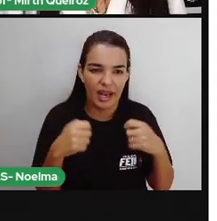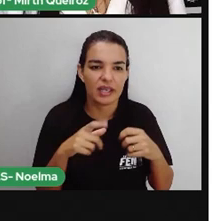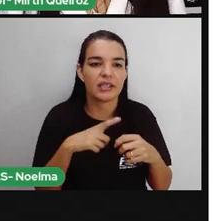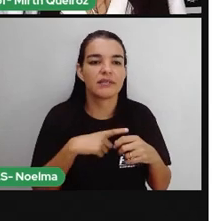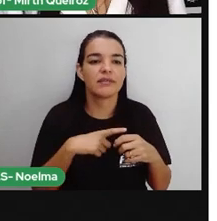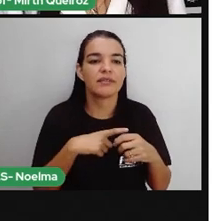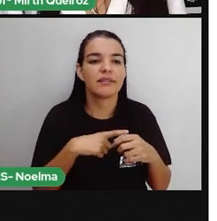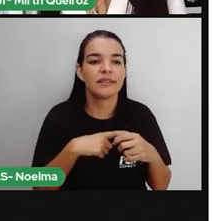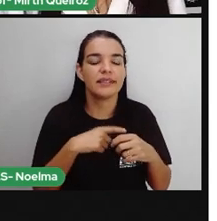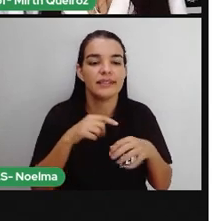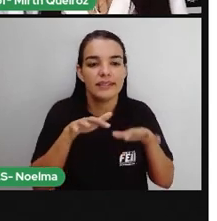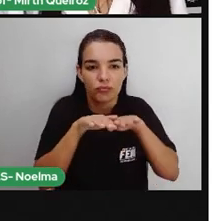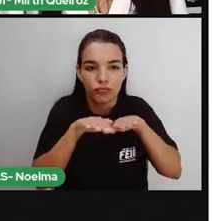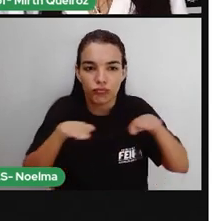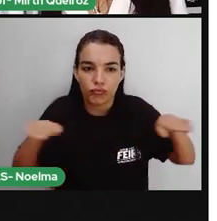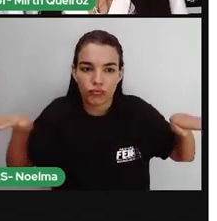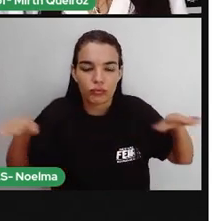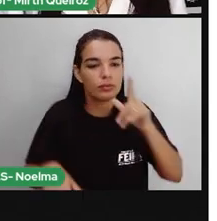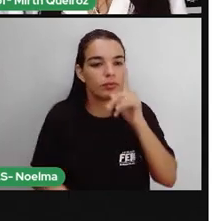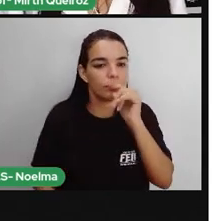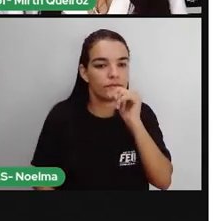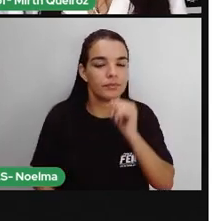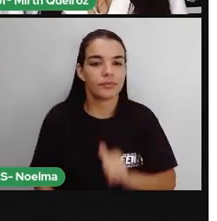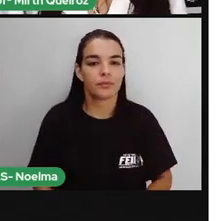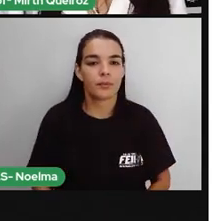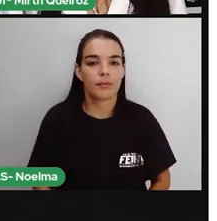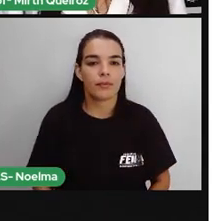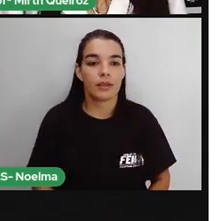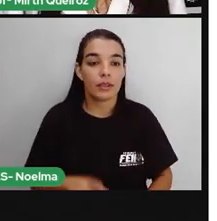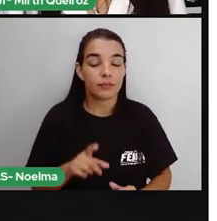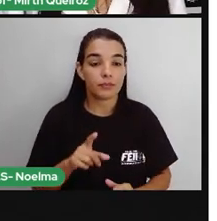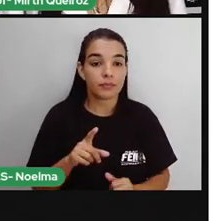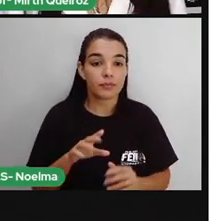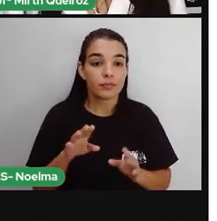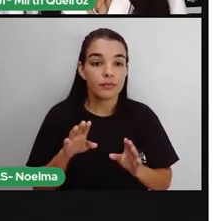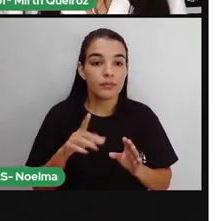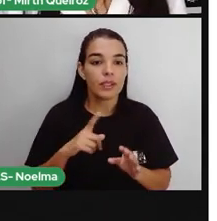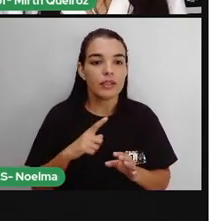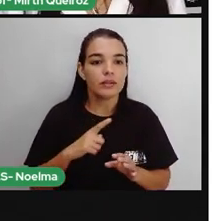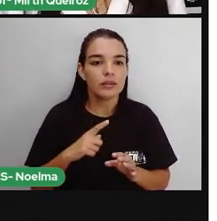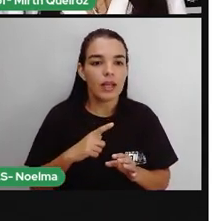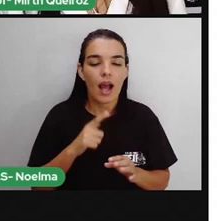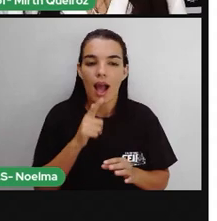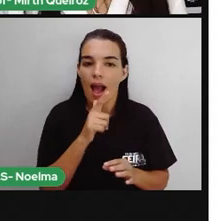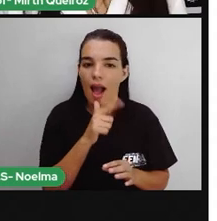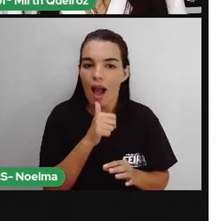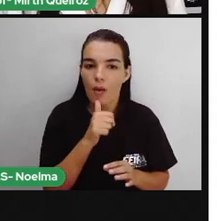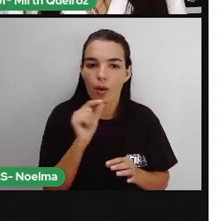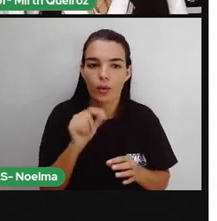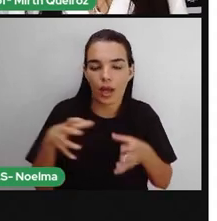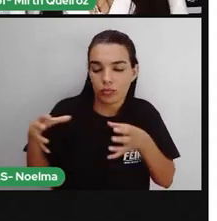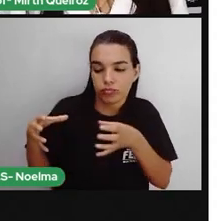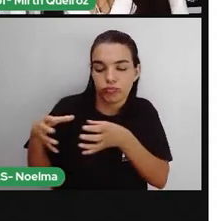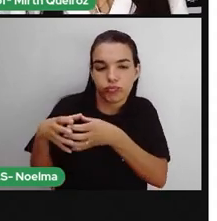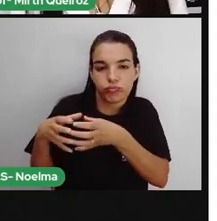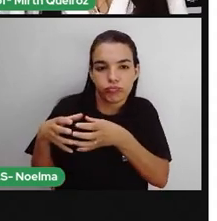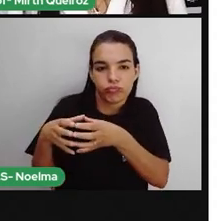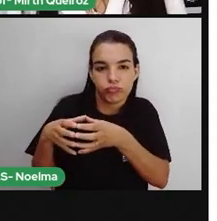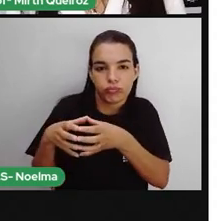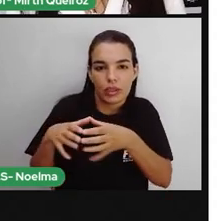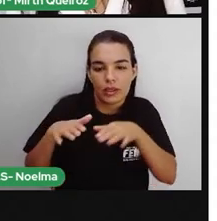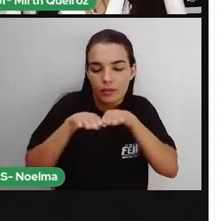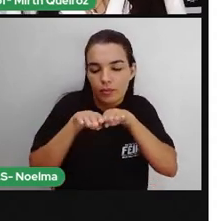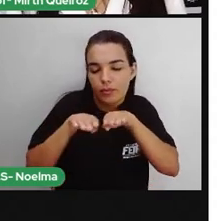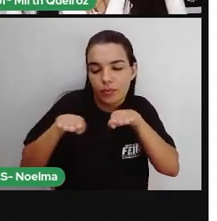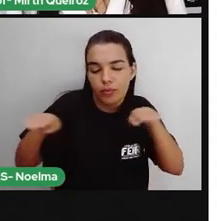região inundável, né? Toda essa água acumula-se na planície, formando as áreas inundadas, né? Pântanos, brejos,